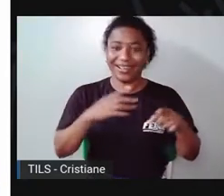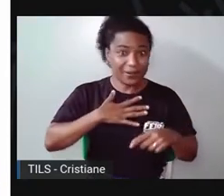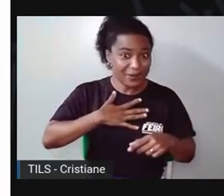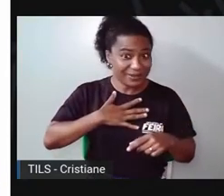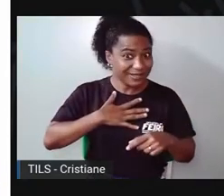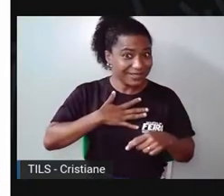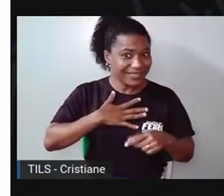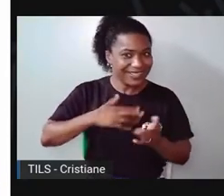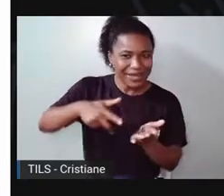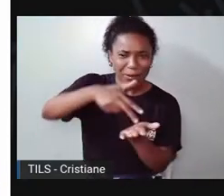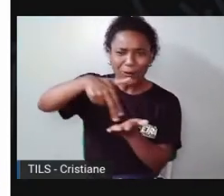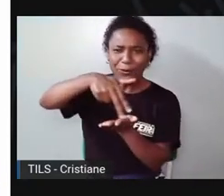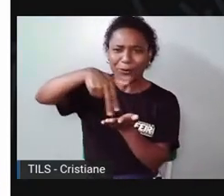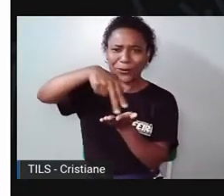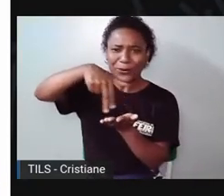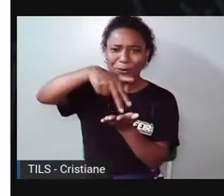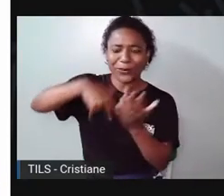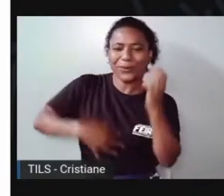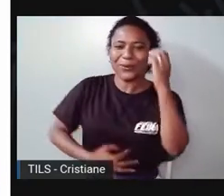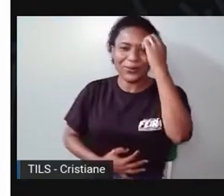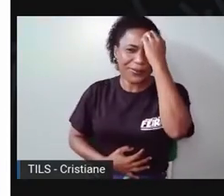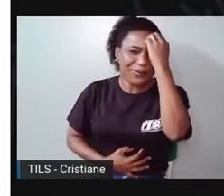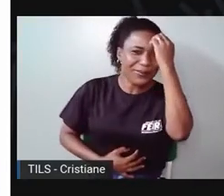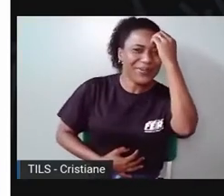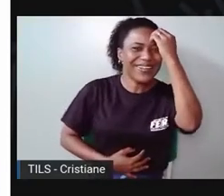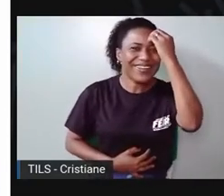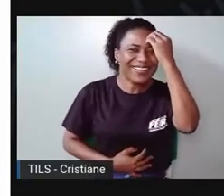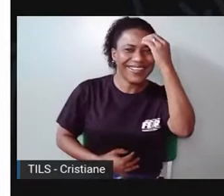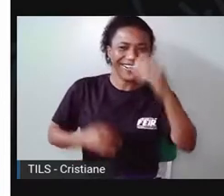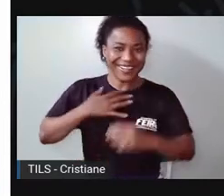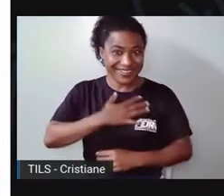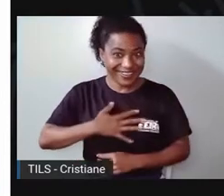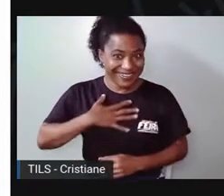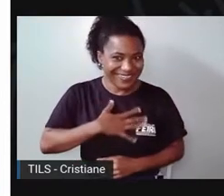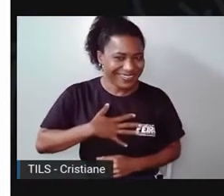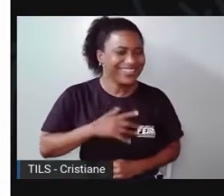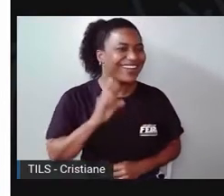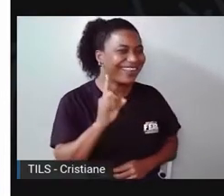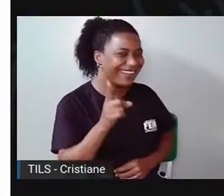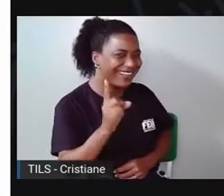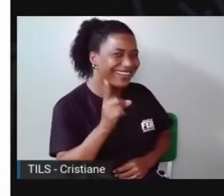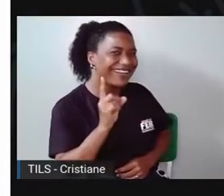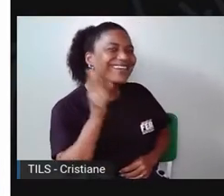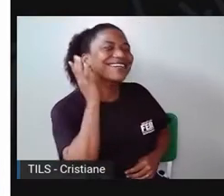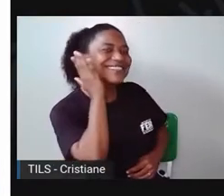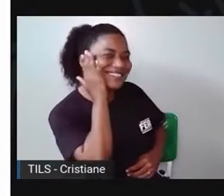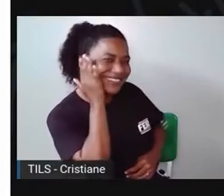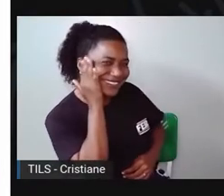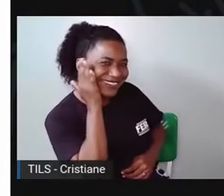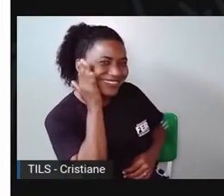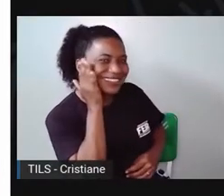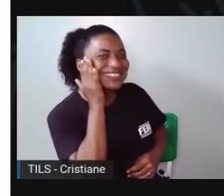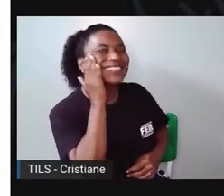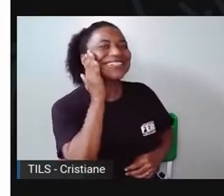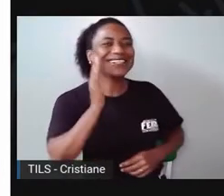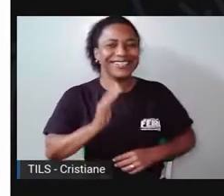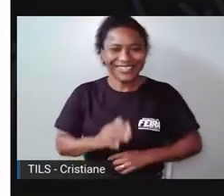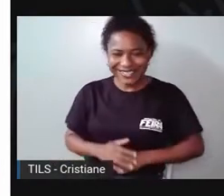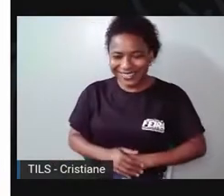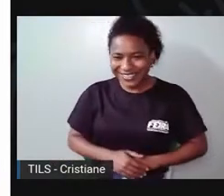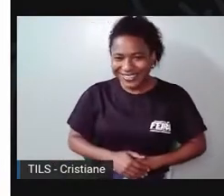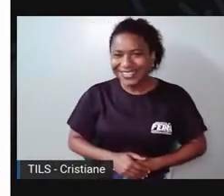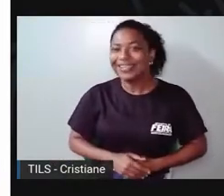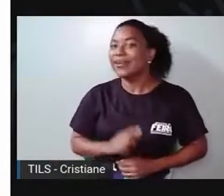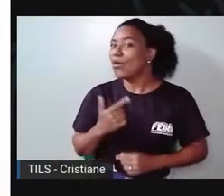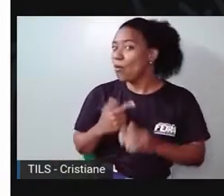Quem aí gosta de dançar? Ah, eu sabia que vocês gostavam de dançar. Agora eu tenho outra pergunta.